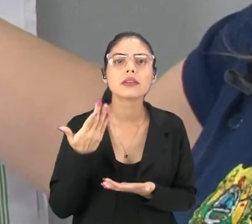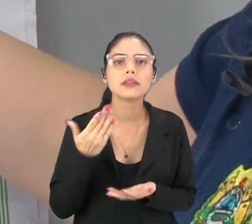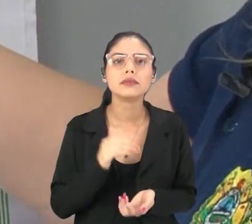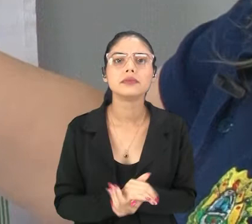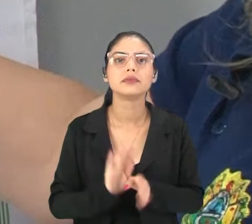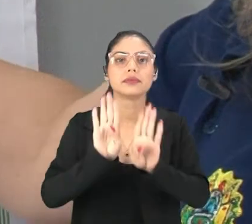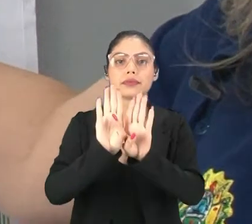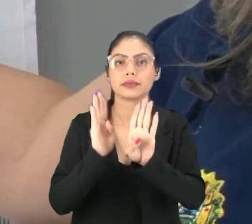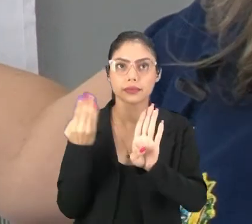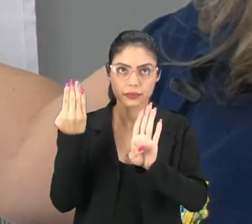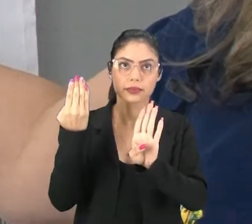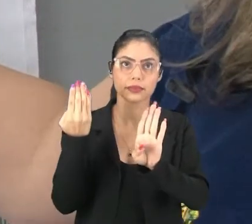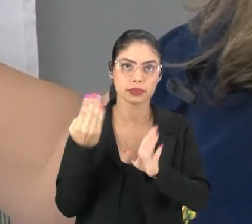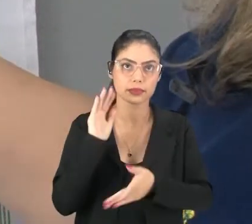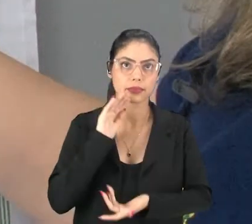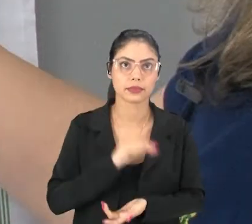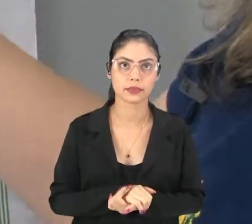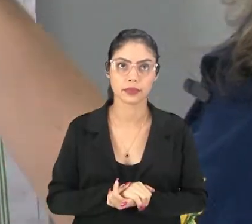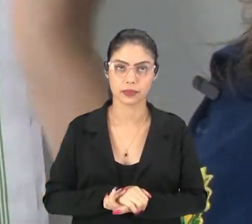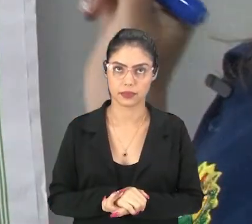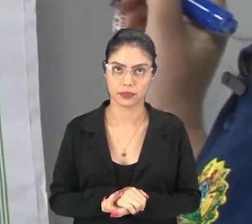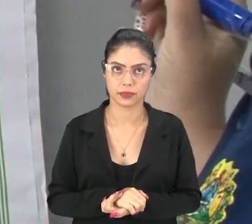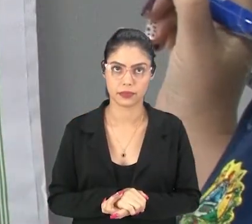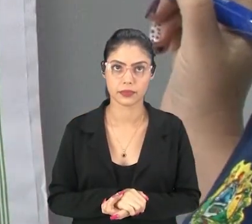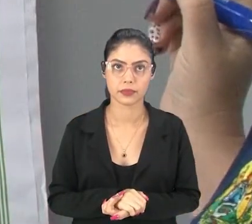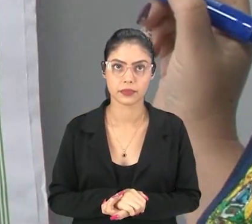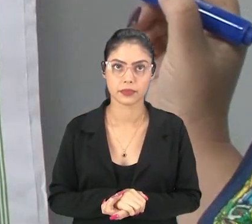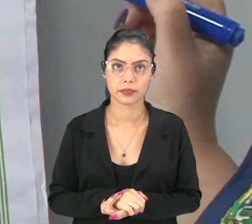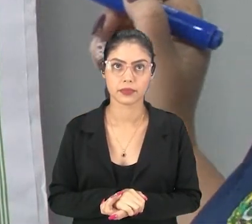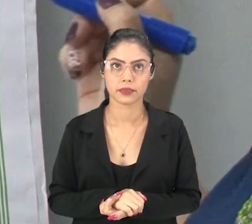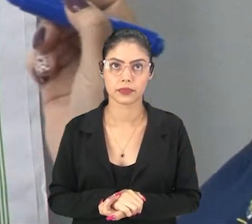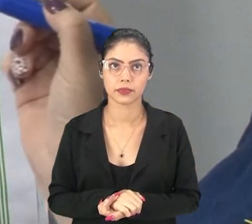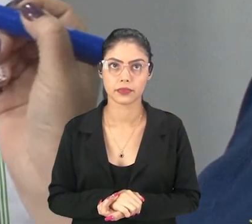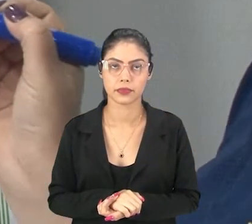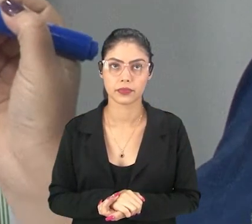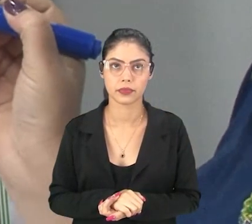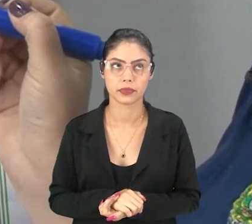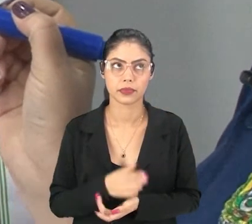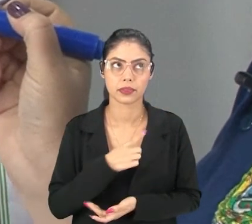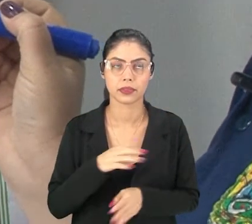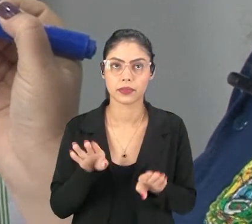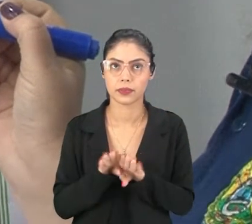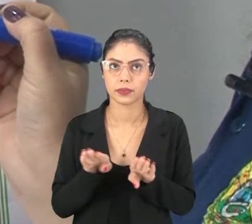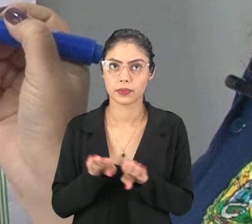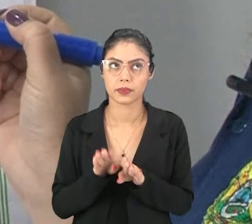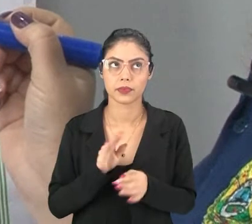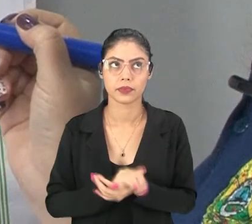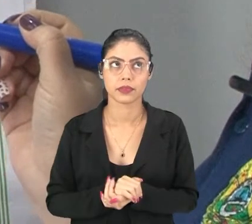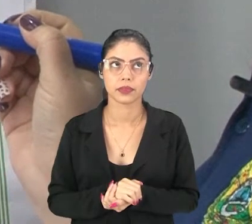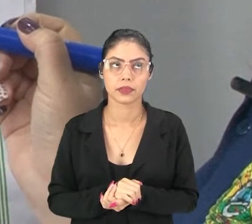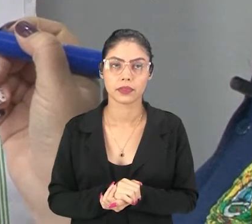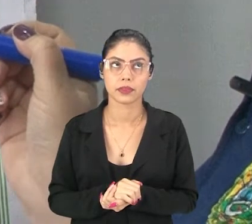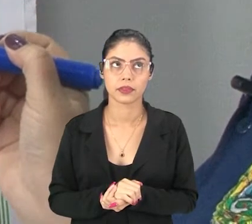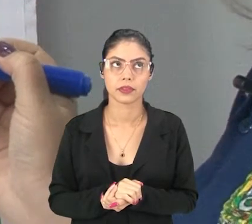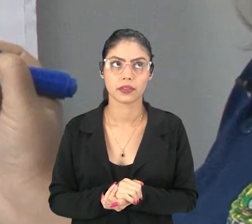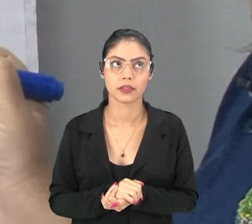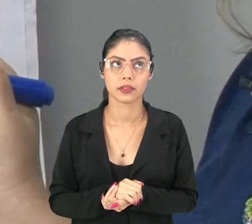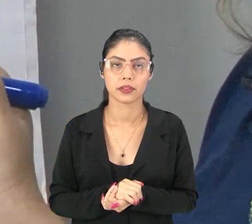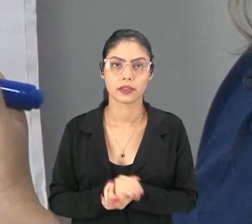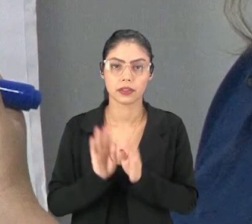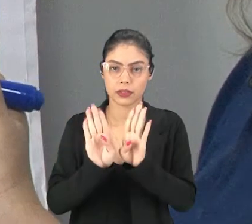o que? Com Porta Muito bem Nós temos também, ó Eu abro